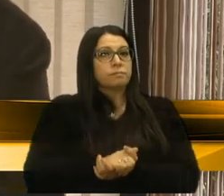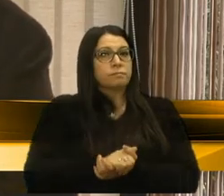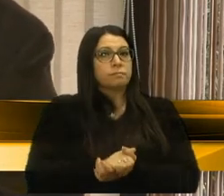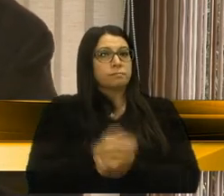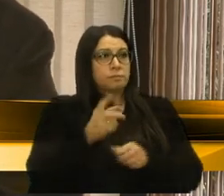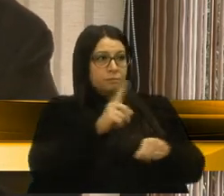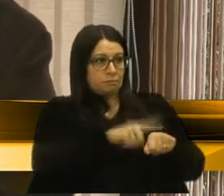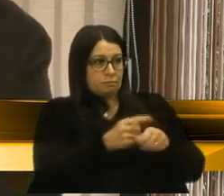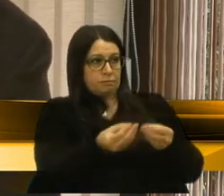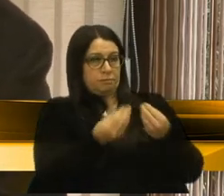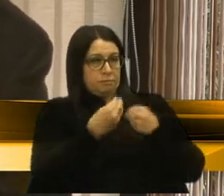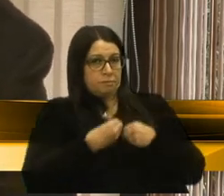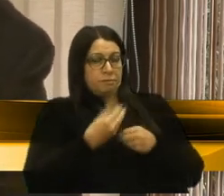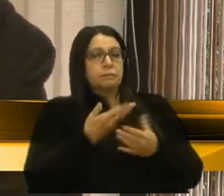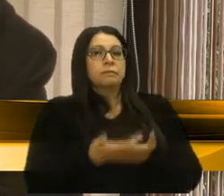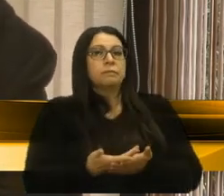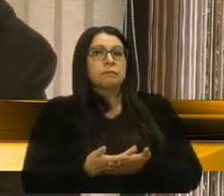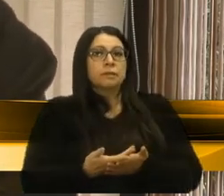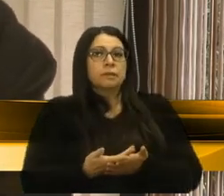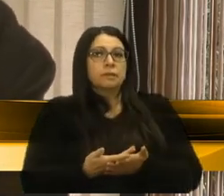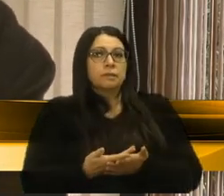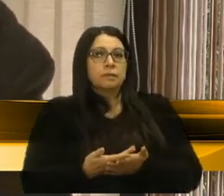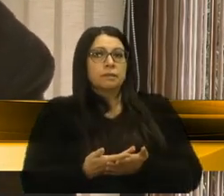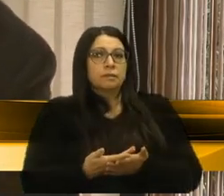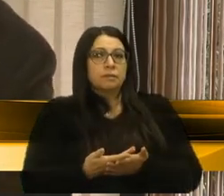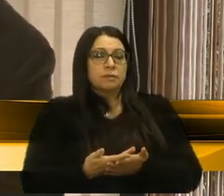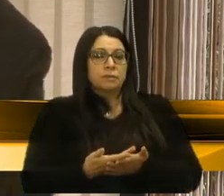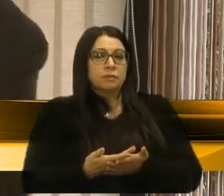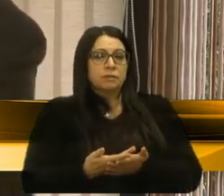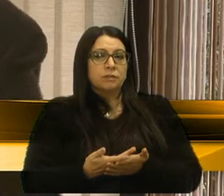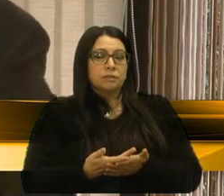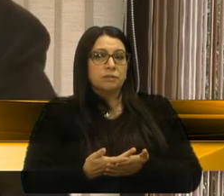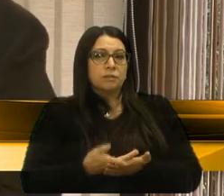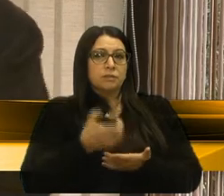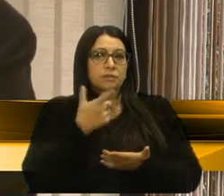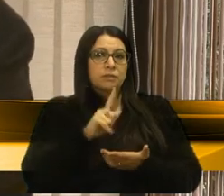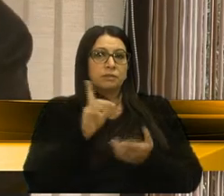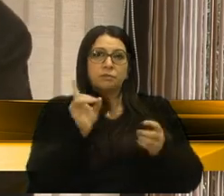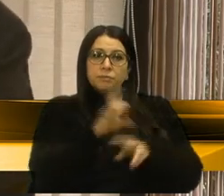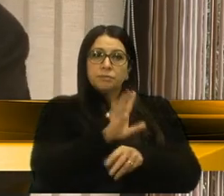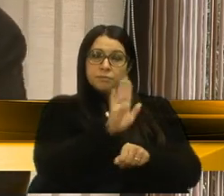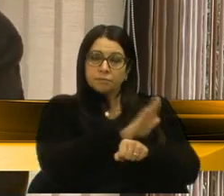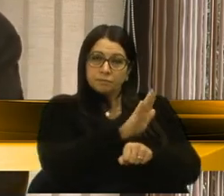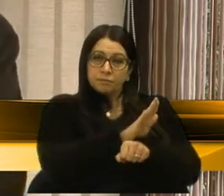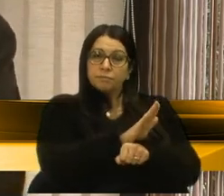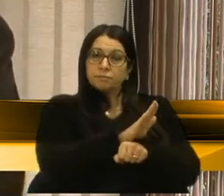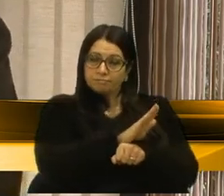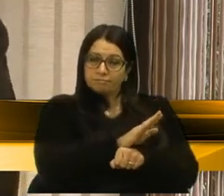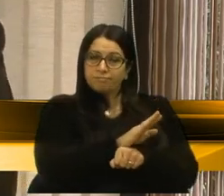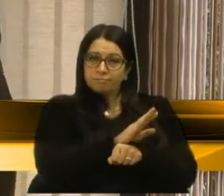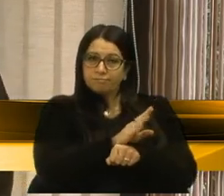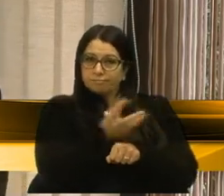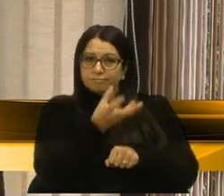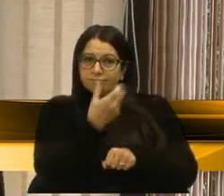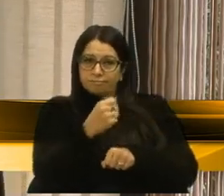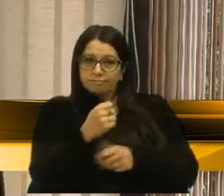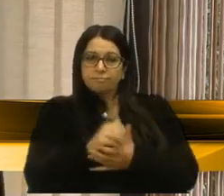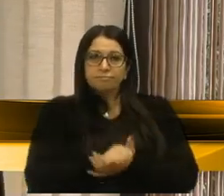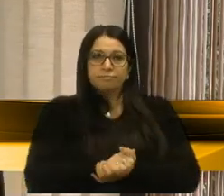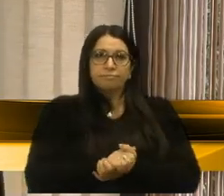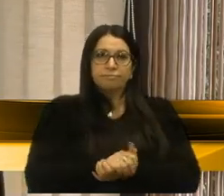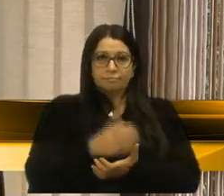espaço, e dizer que, mais uma vez, o senhor quiser, estamos aí para retribuir quando o senhor precisar.